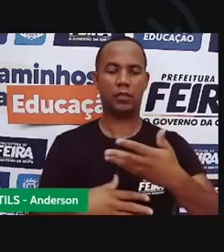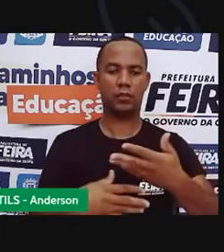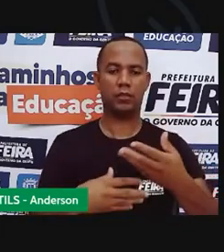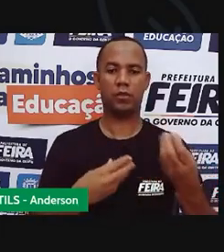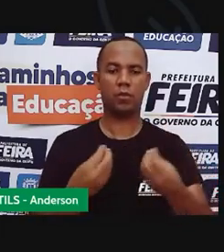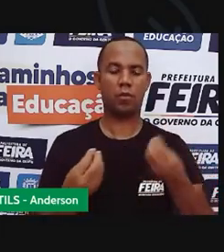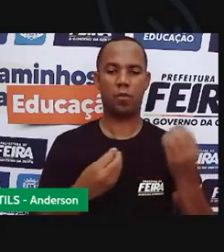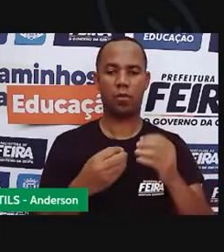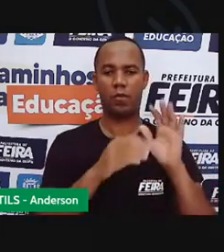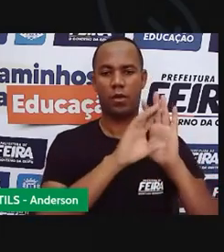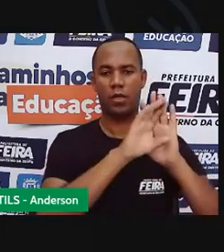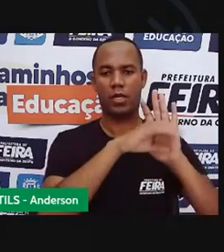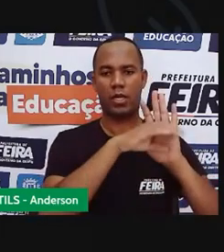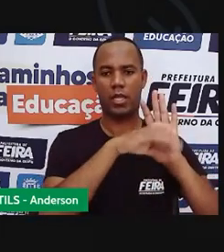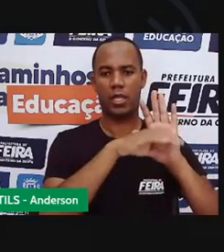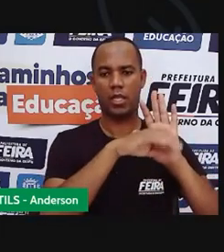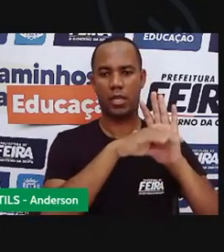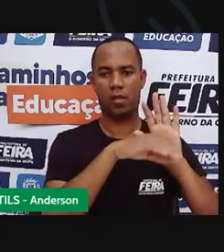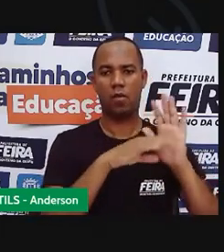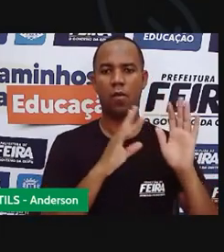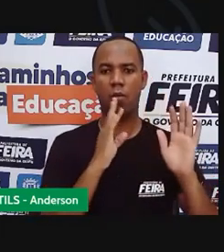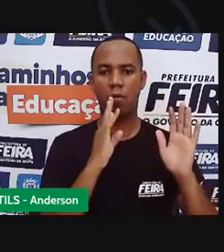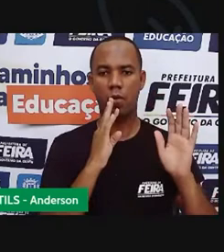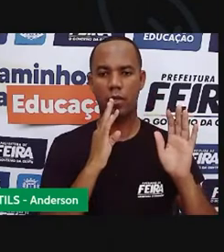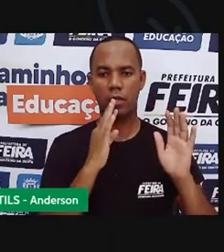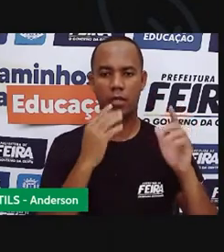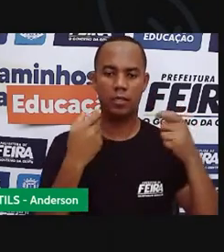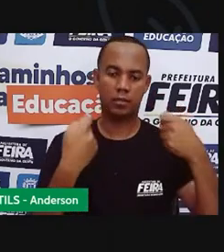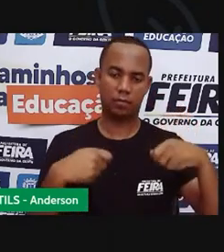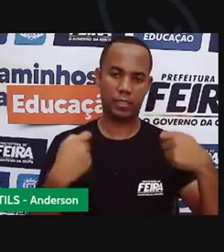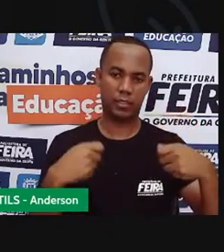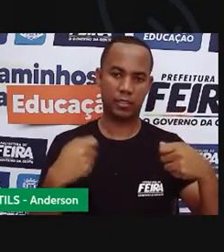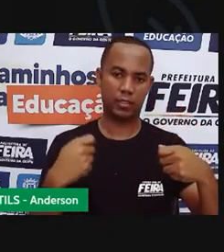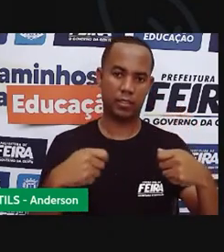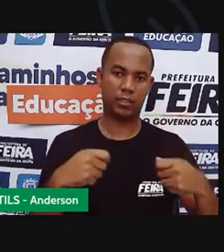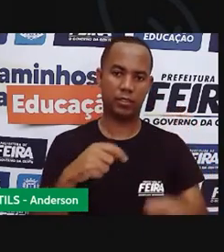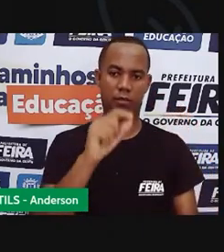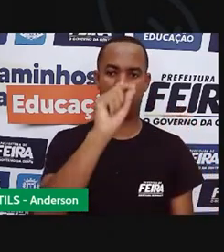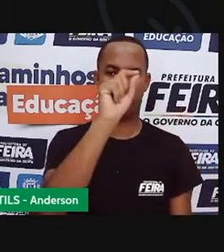calendário que você já conhece, precisa marcar o calendário.